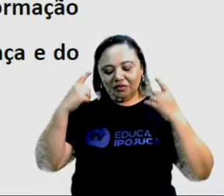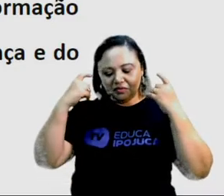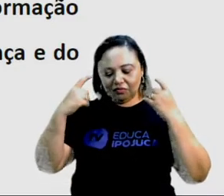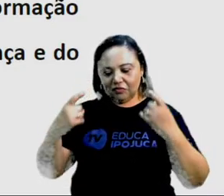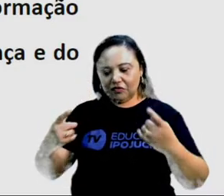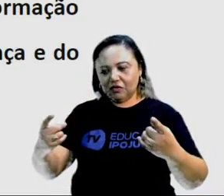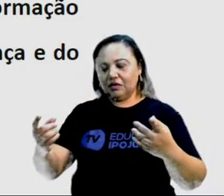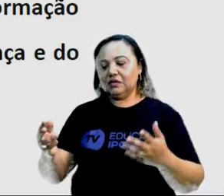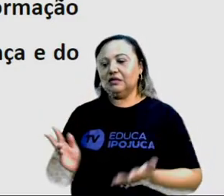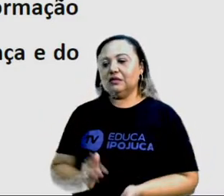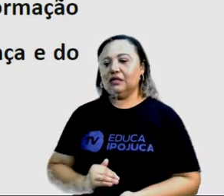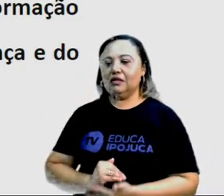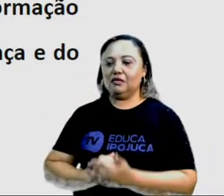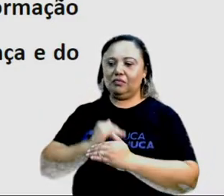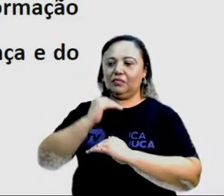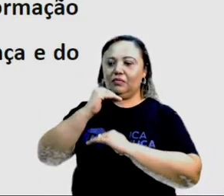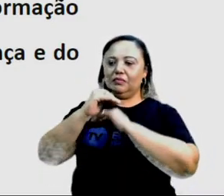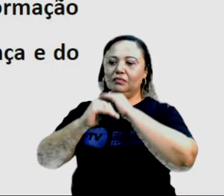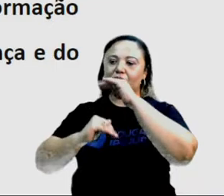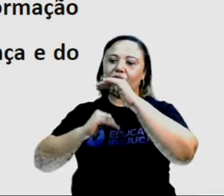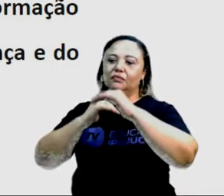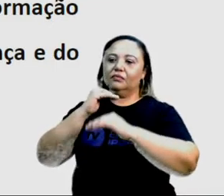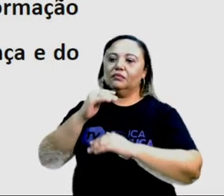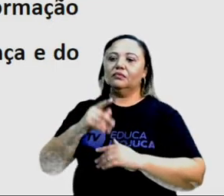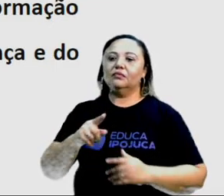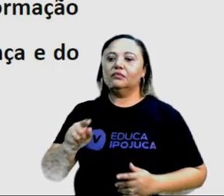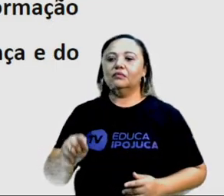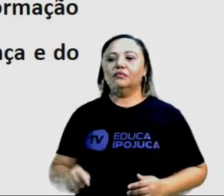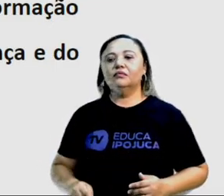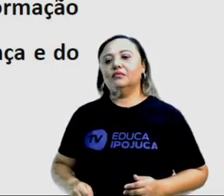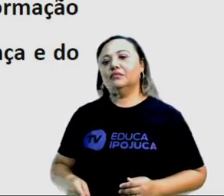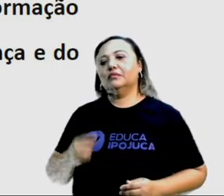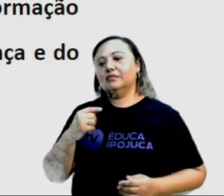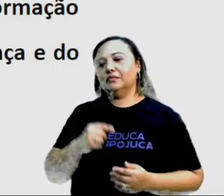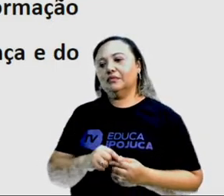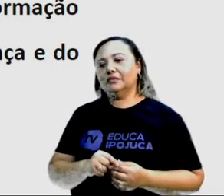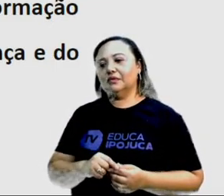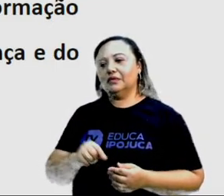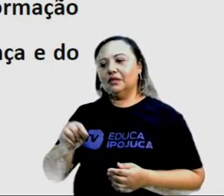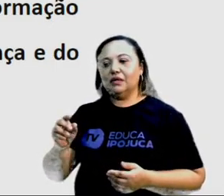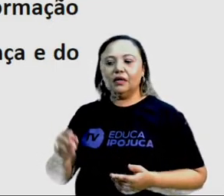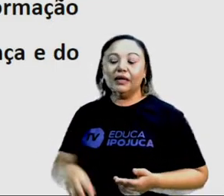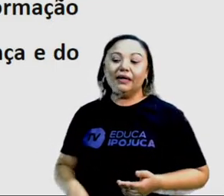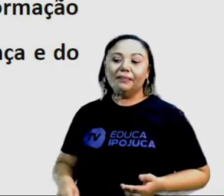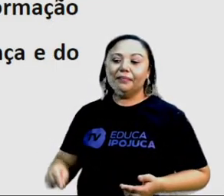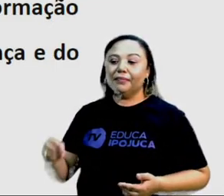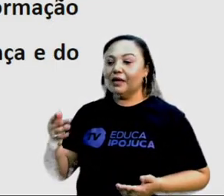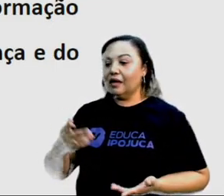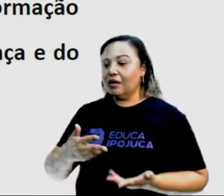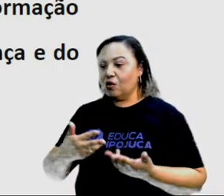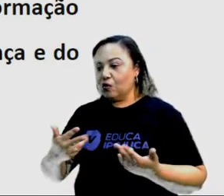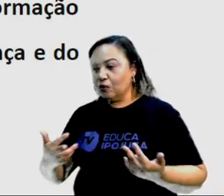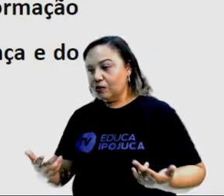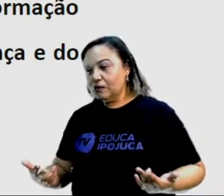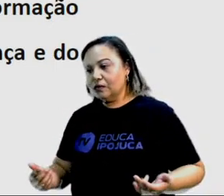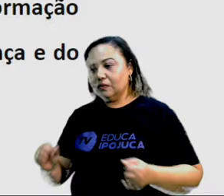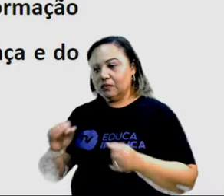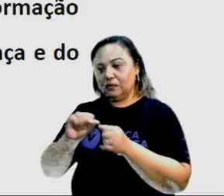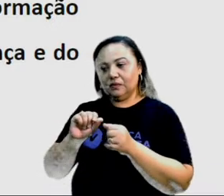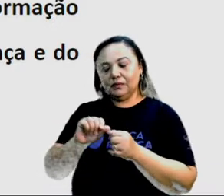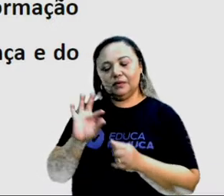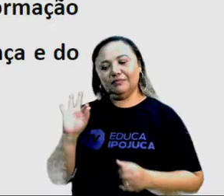mais repressivas nos dão a falsa sensação de que algo está sendo feito. Mas o problema só